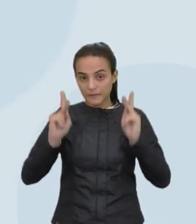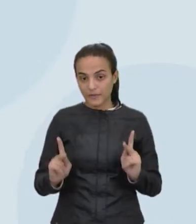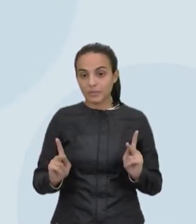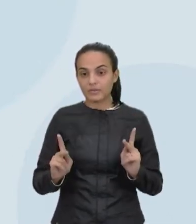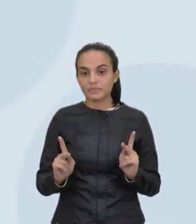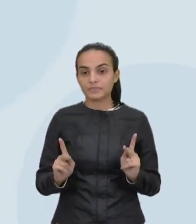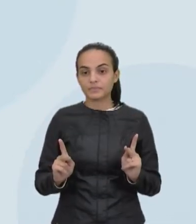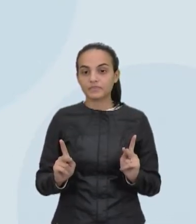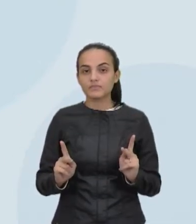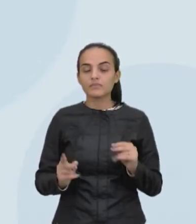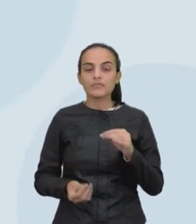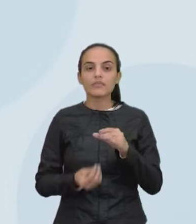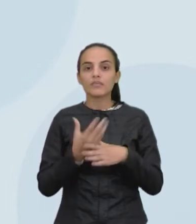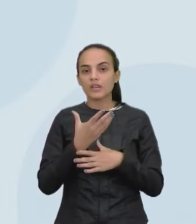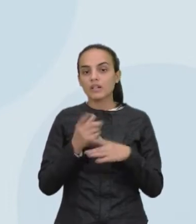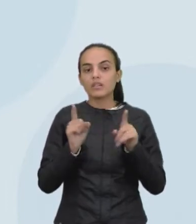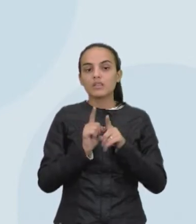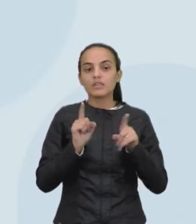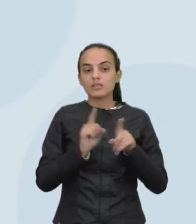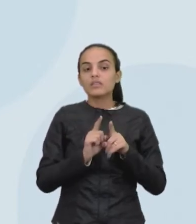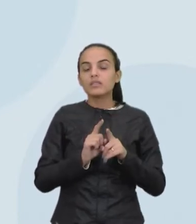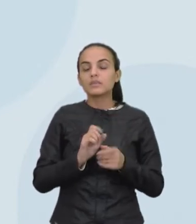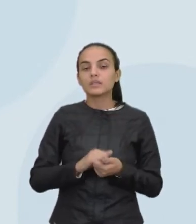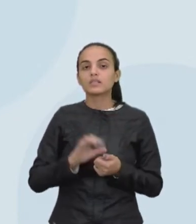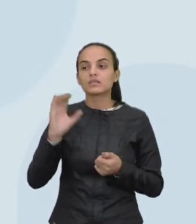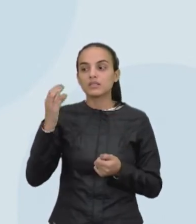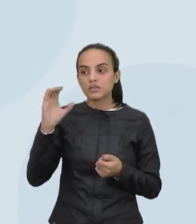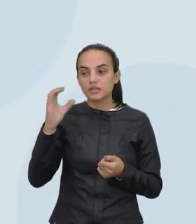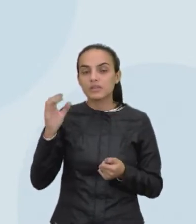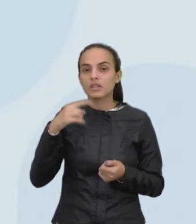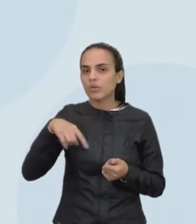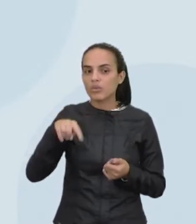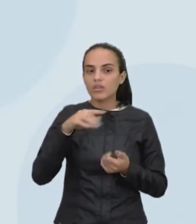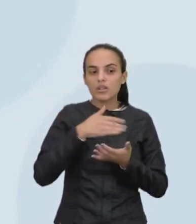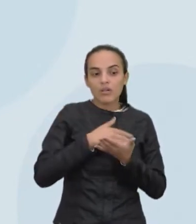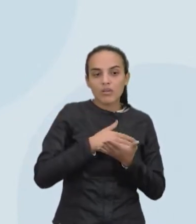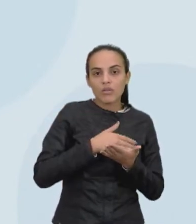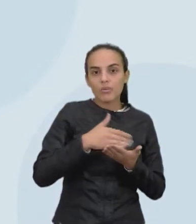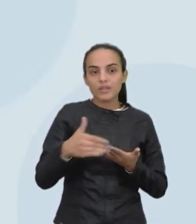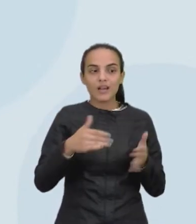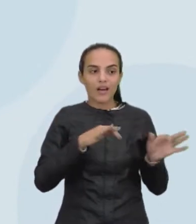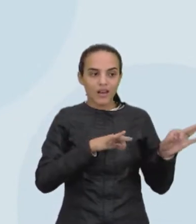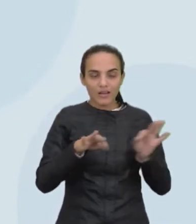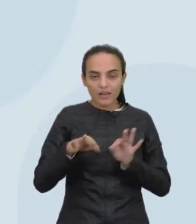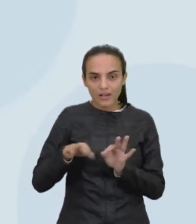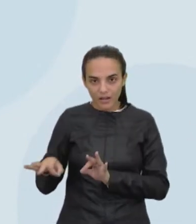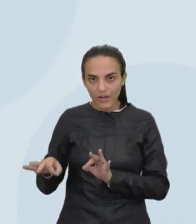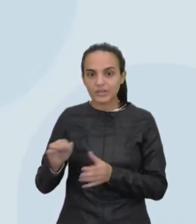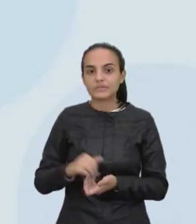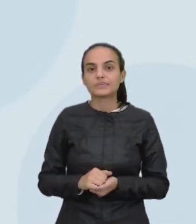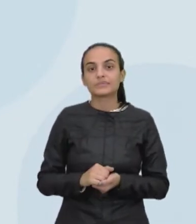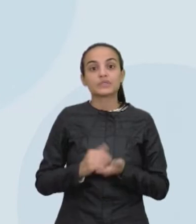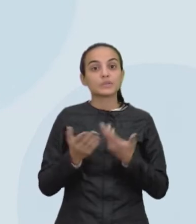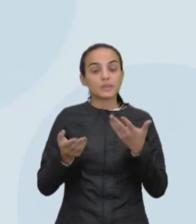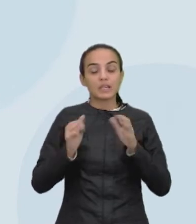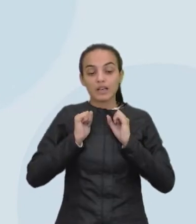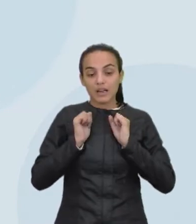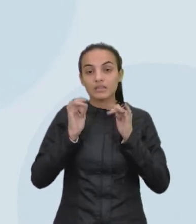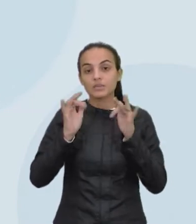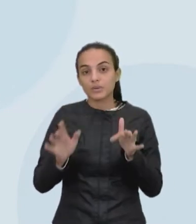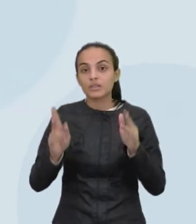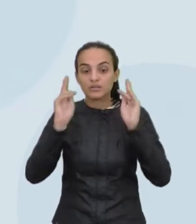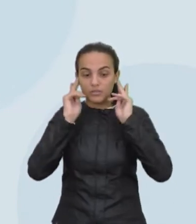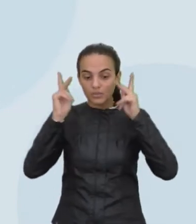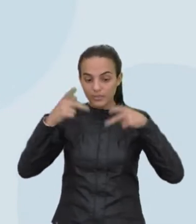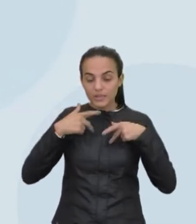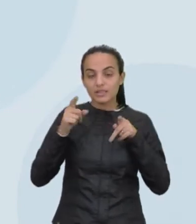aí, tanto essa fundação quanto a revista científica, eles começaram a elaborar relatórios sobre as ações humanas e a